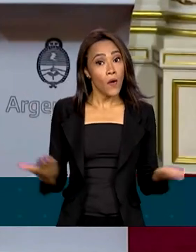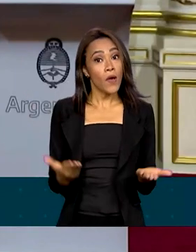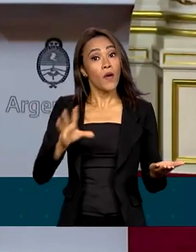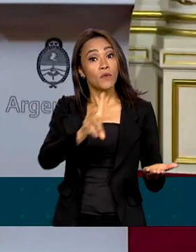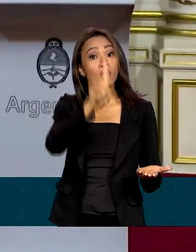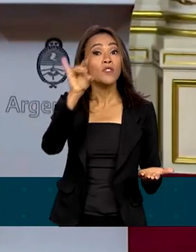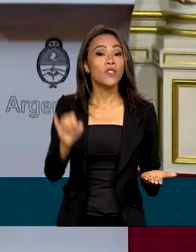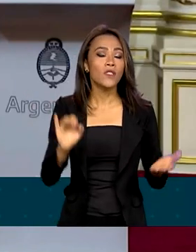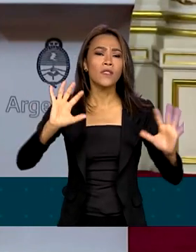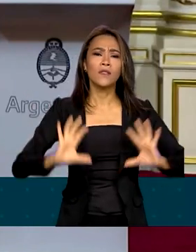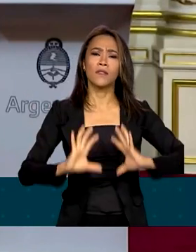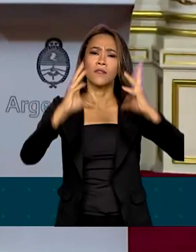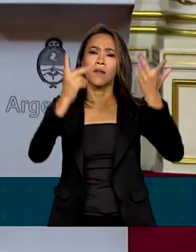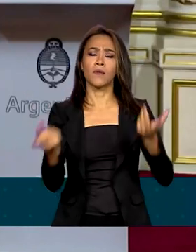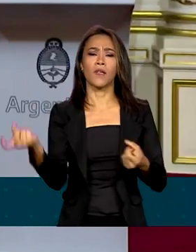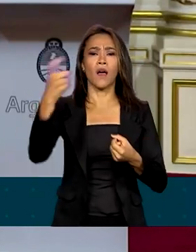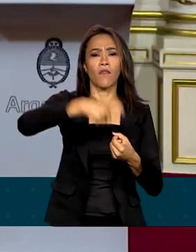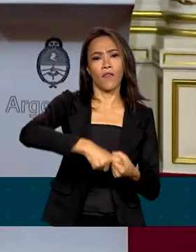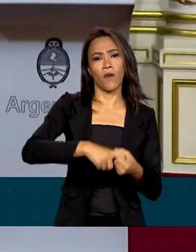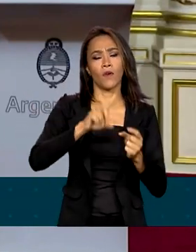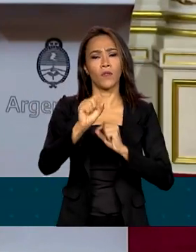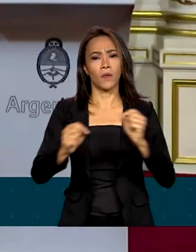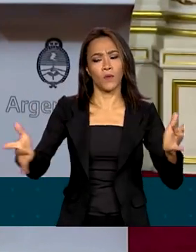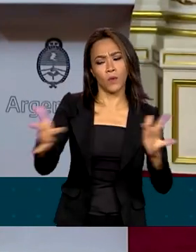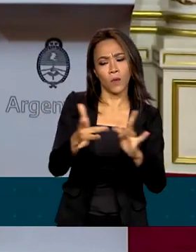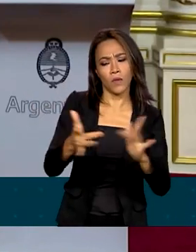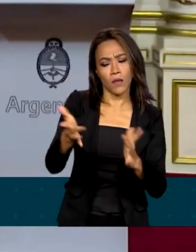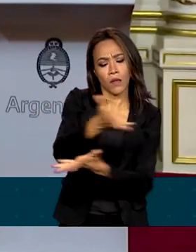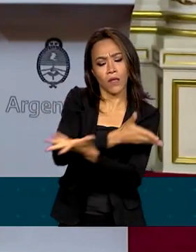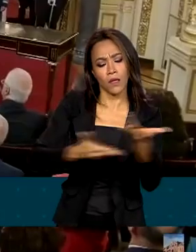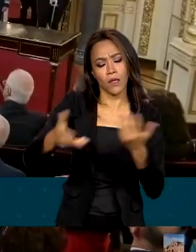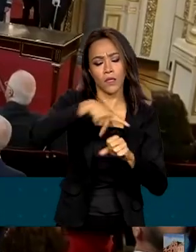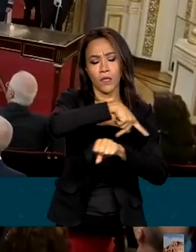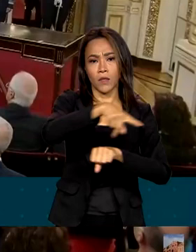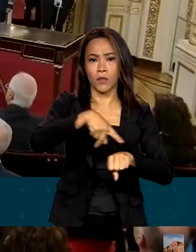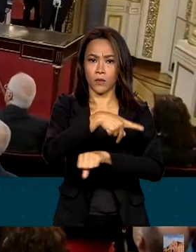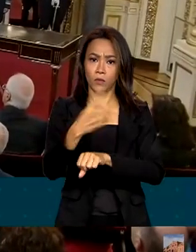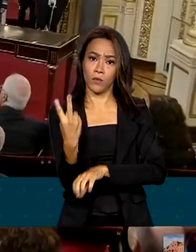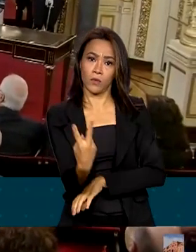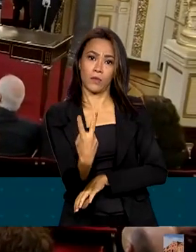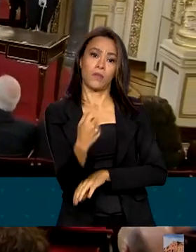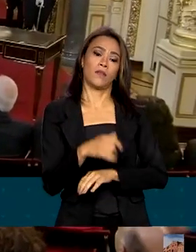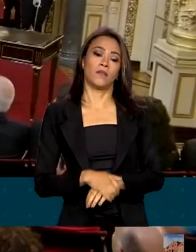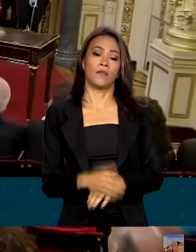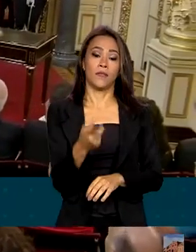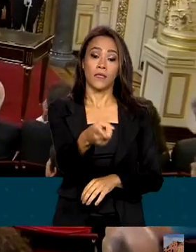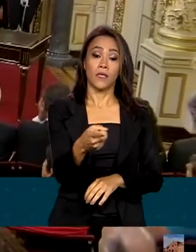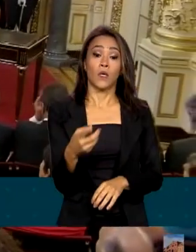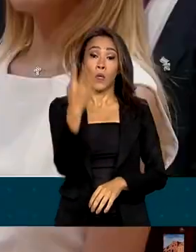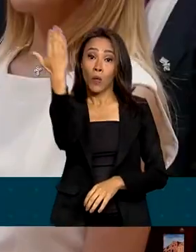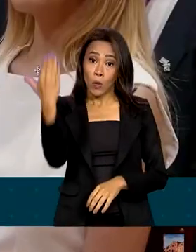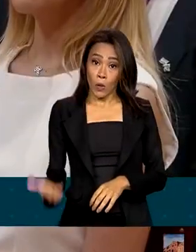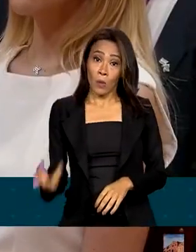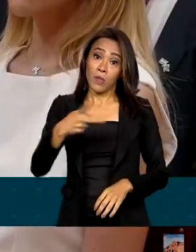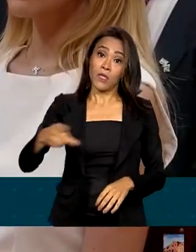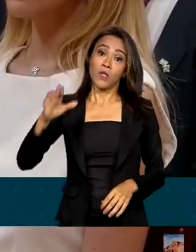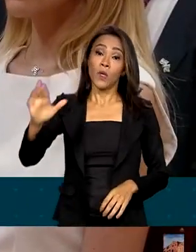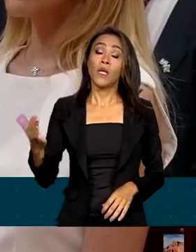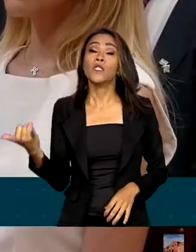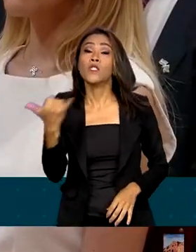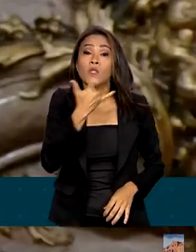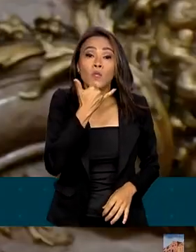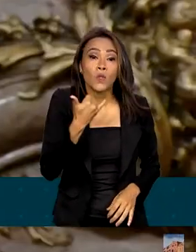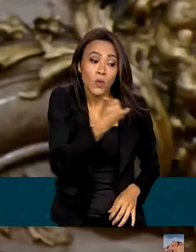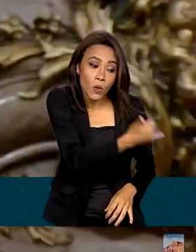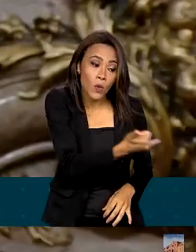celebração da retomada das relações entre Brasil e Argentina. O presidente Lula pediu desculpas ao povo argentino por